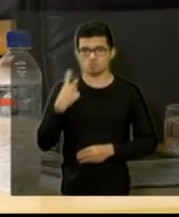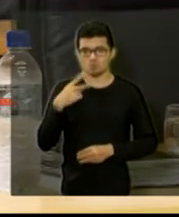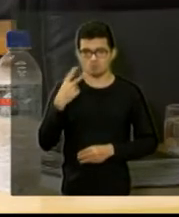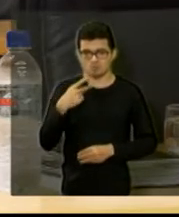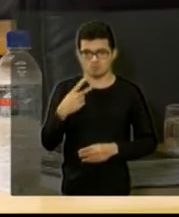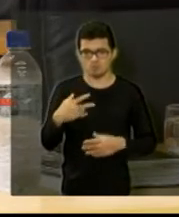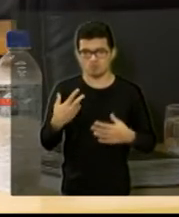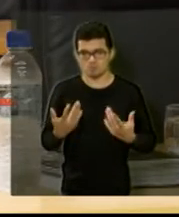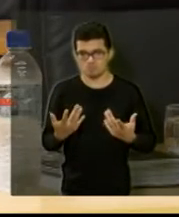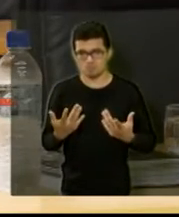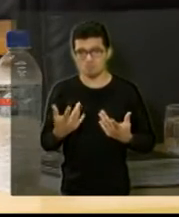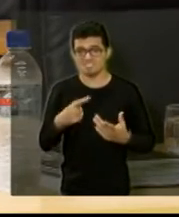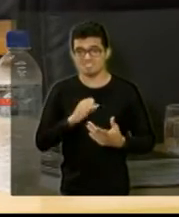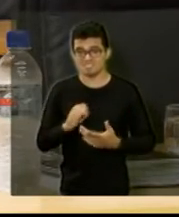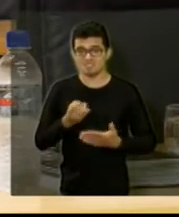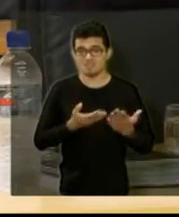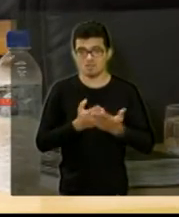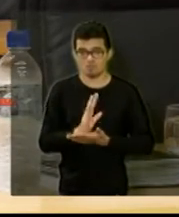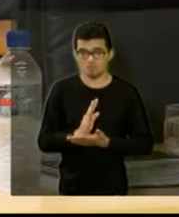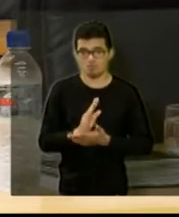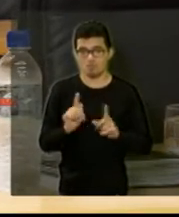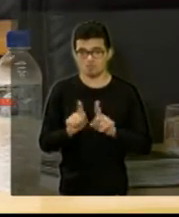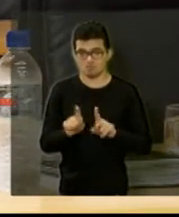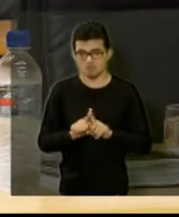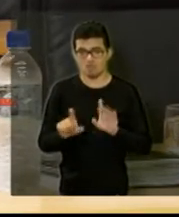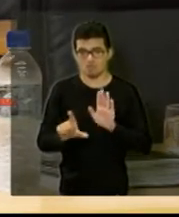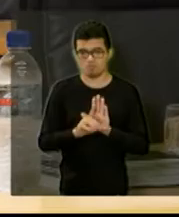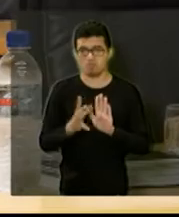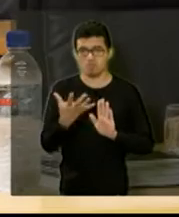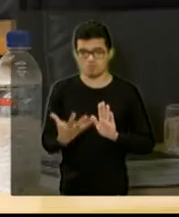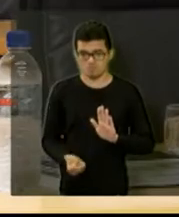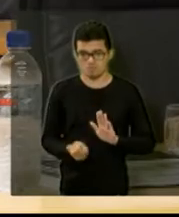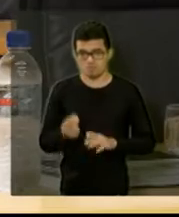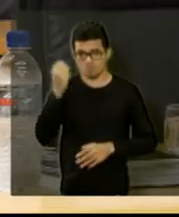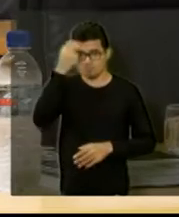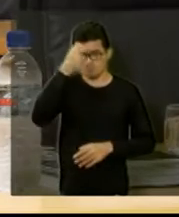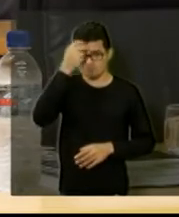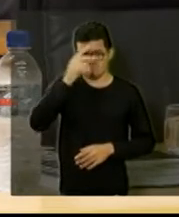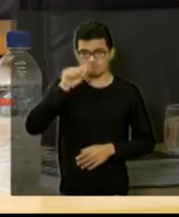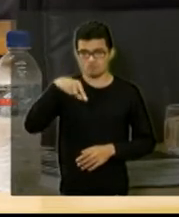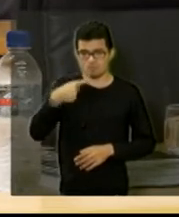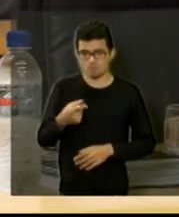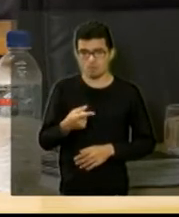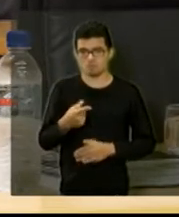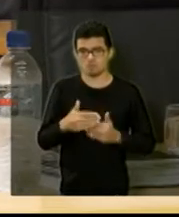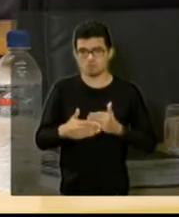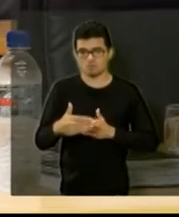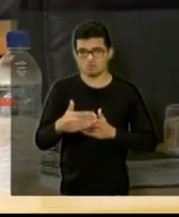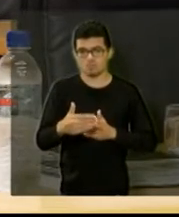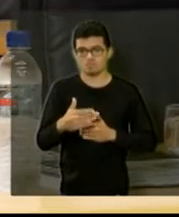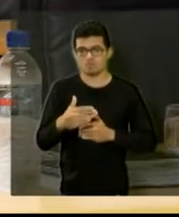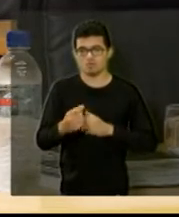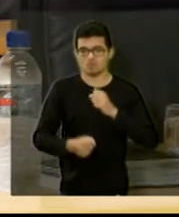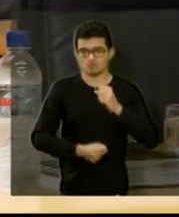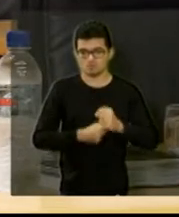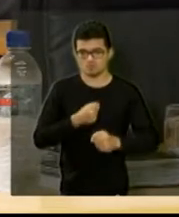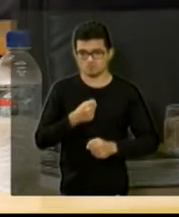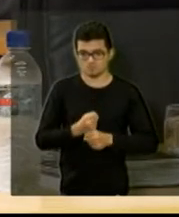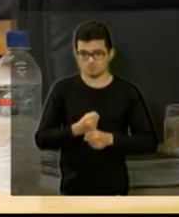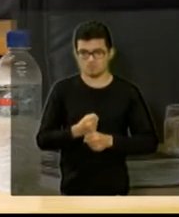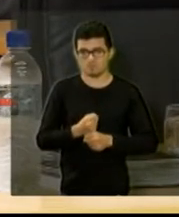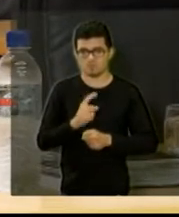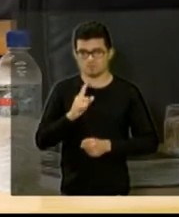e no caso de aprovado, sancionado pelo prefeito, e aí passar a vigorar para a gestão seguinte.